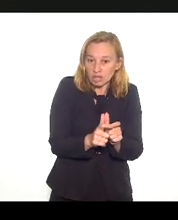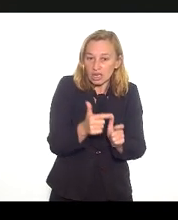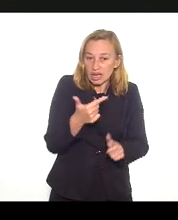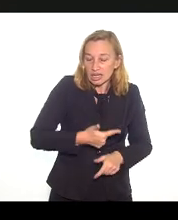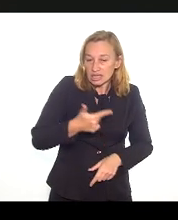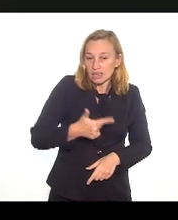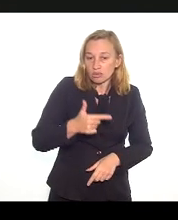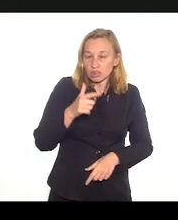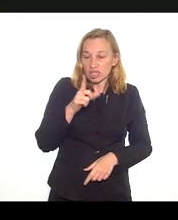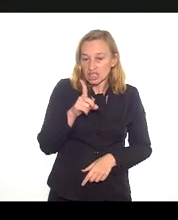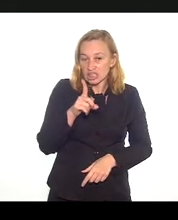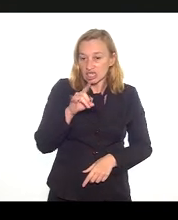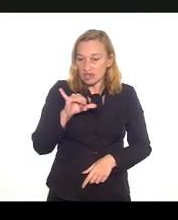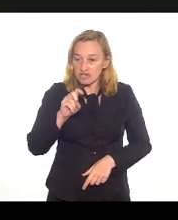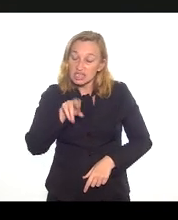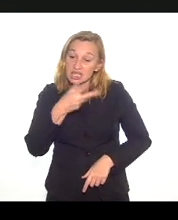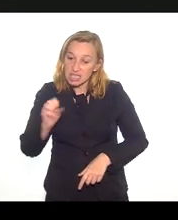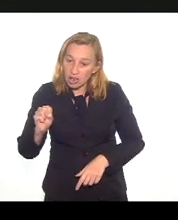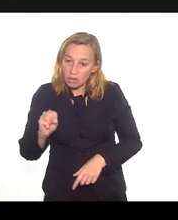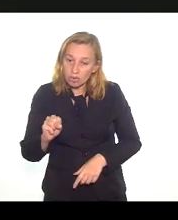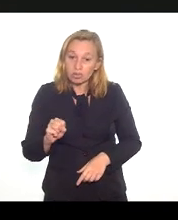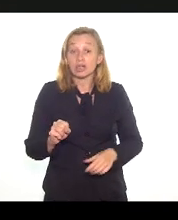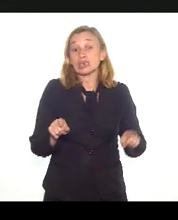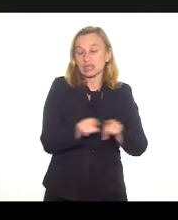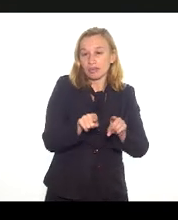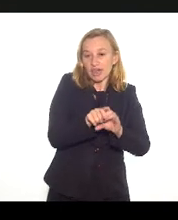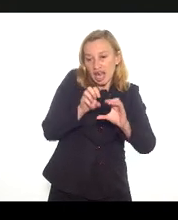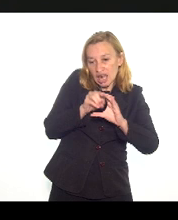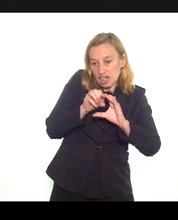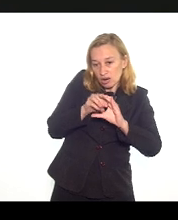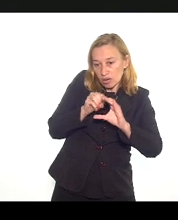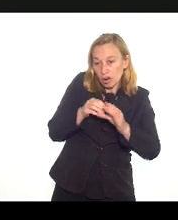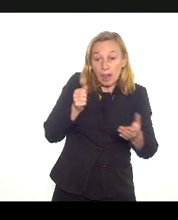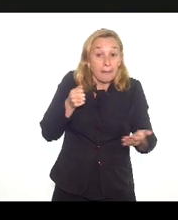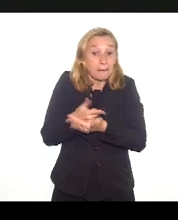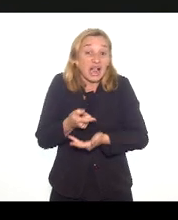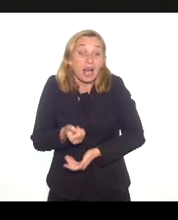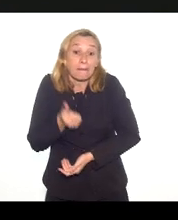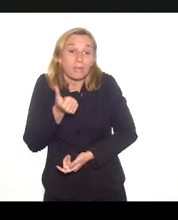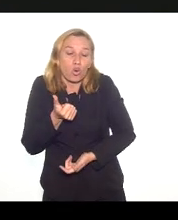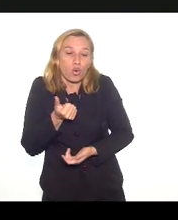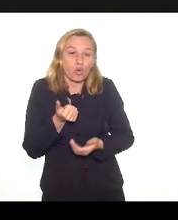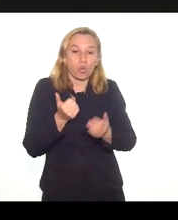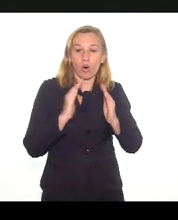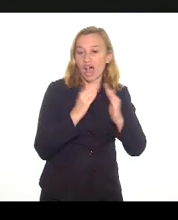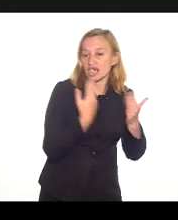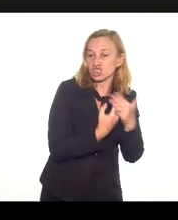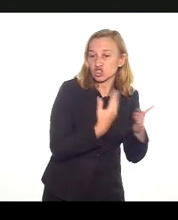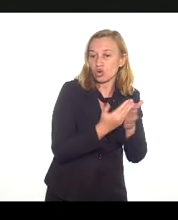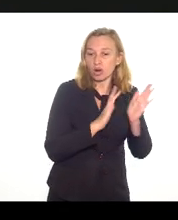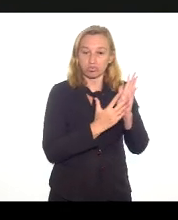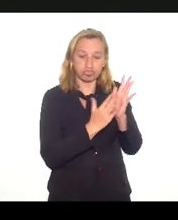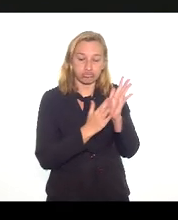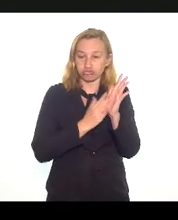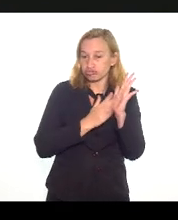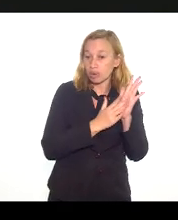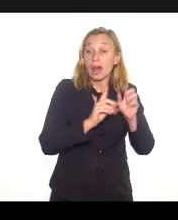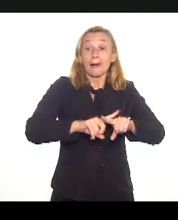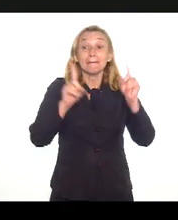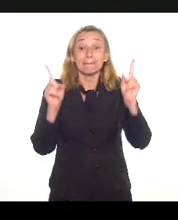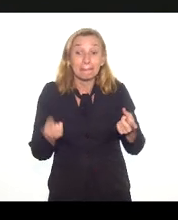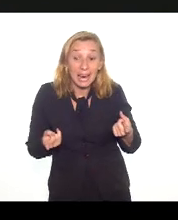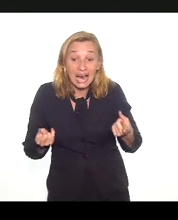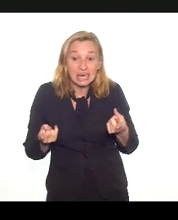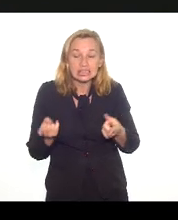não estão ali na Marquês de Sapucaí. A Rede Globo paga muito pouco para as escolas, tem que ter subsídio o ano inteiro, mas